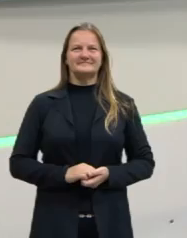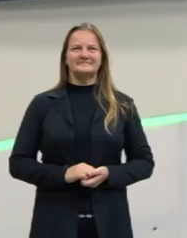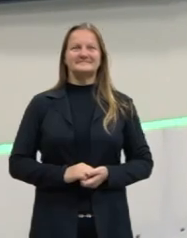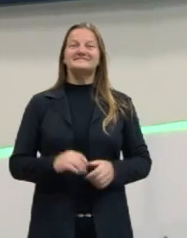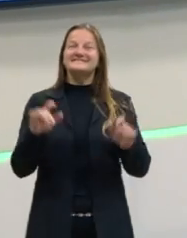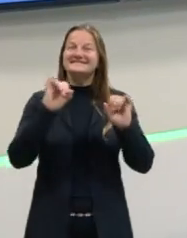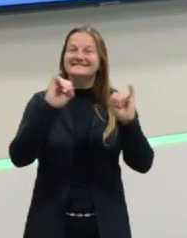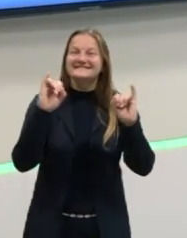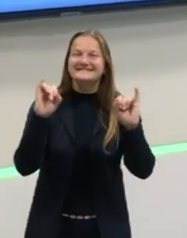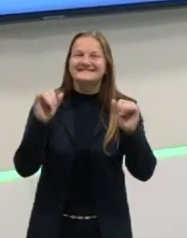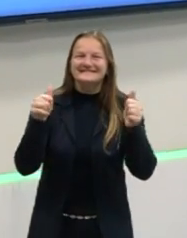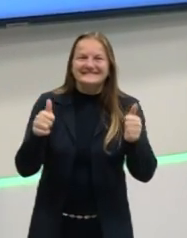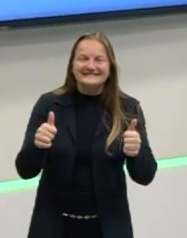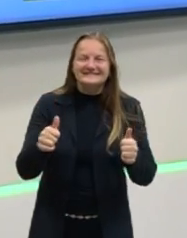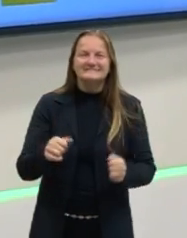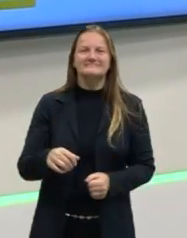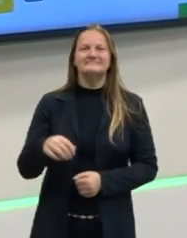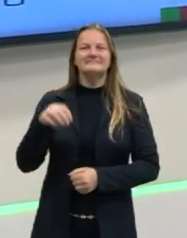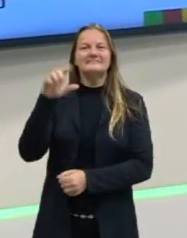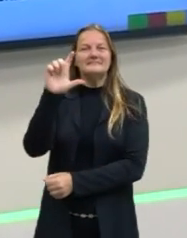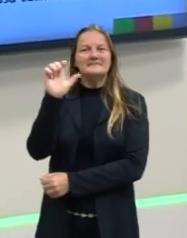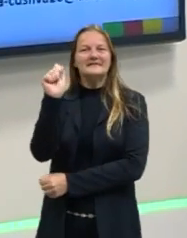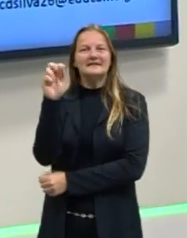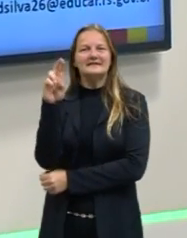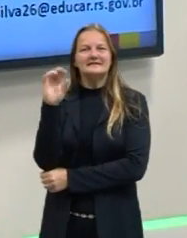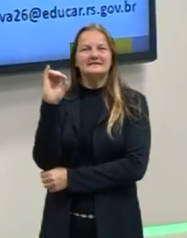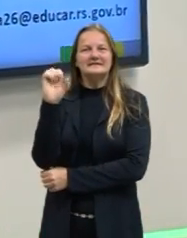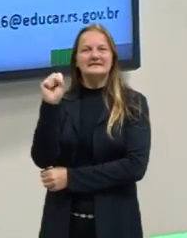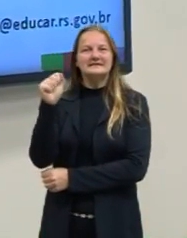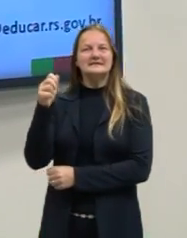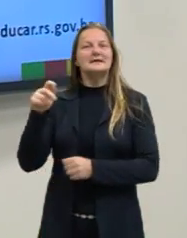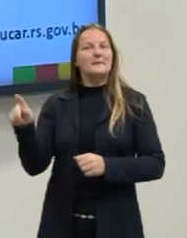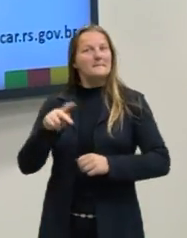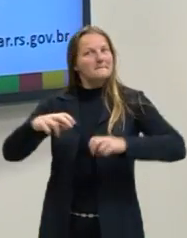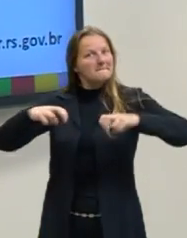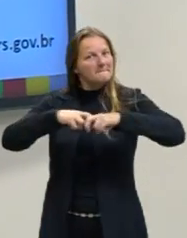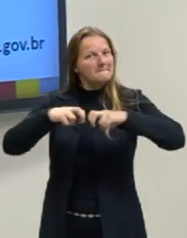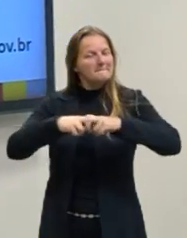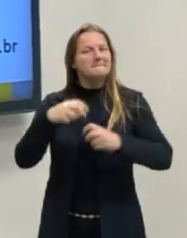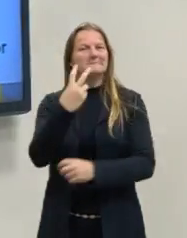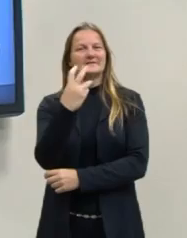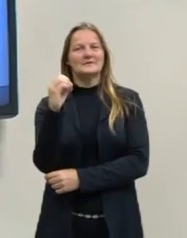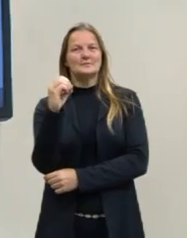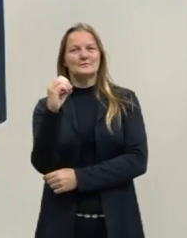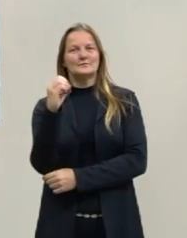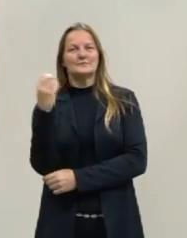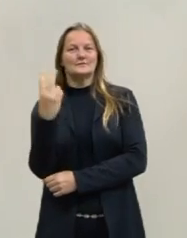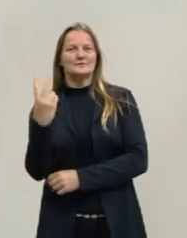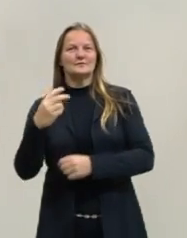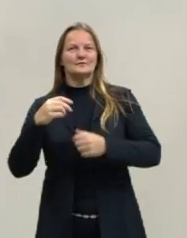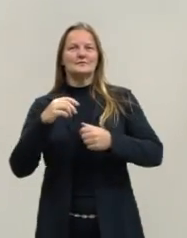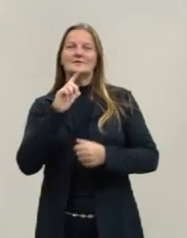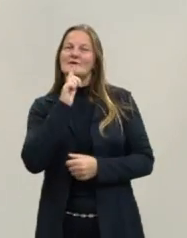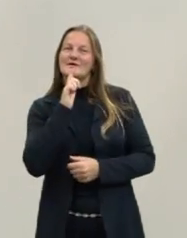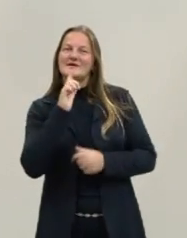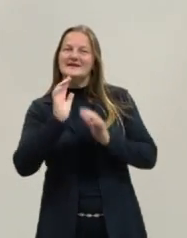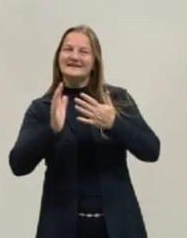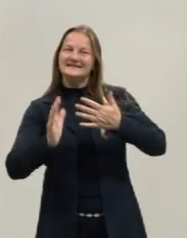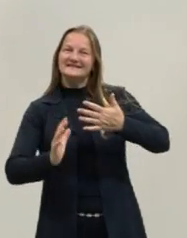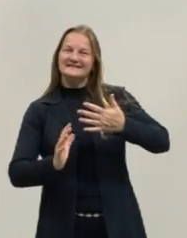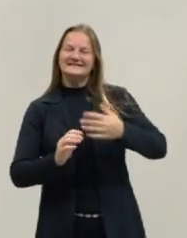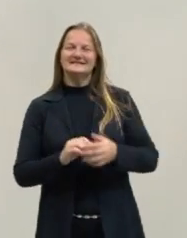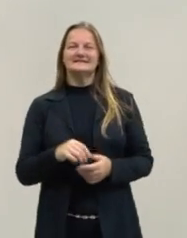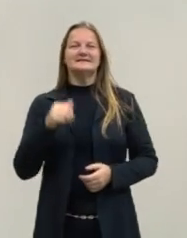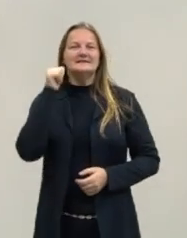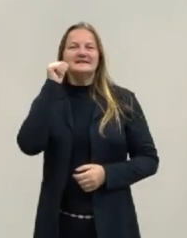Olá pessoal, eu me chamo Larissa, sou professora de Física do pré-ENEM 2022. Esse é o meu sinal em libras. Eu sou